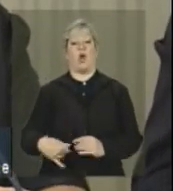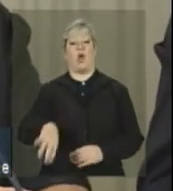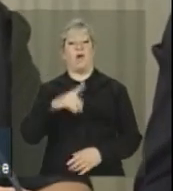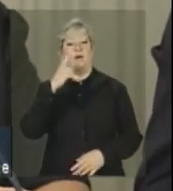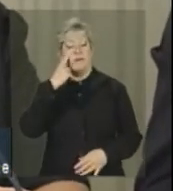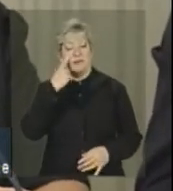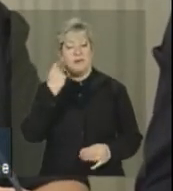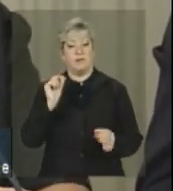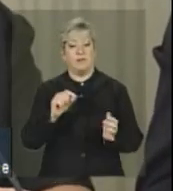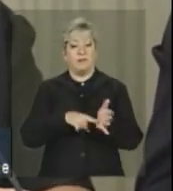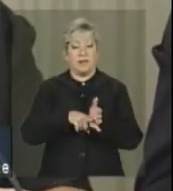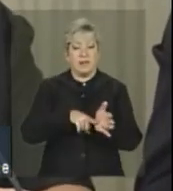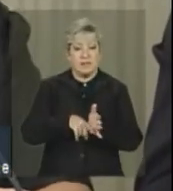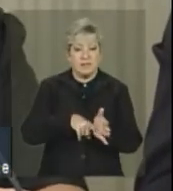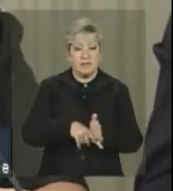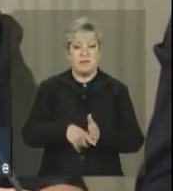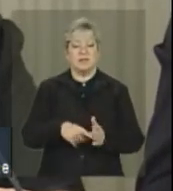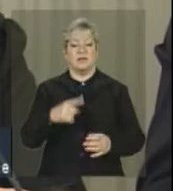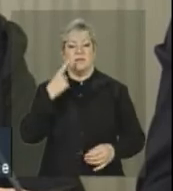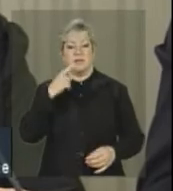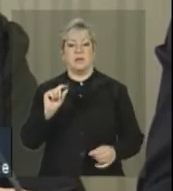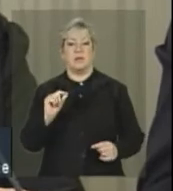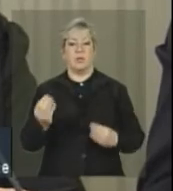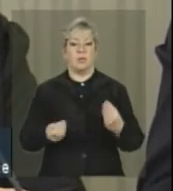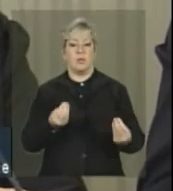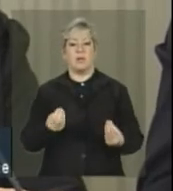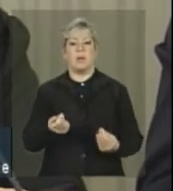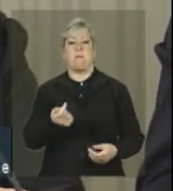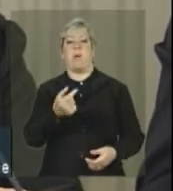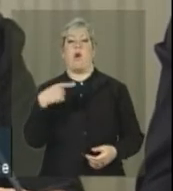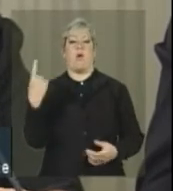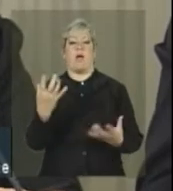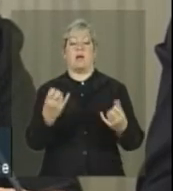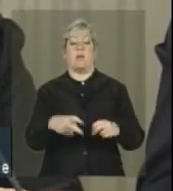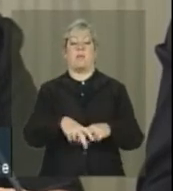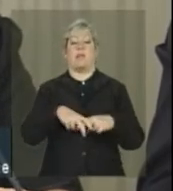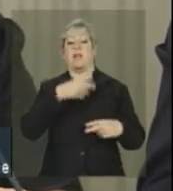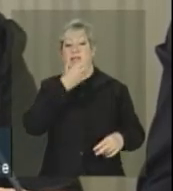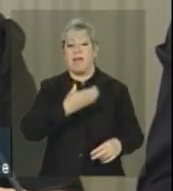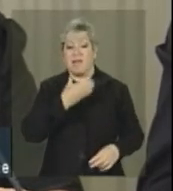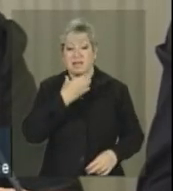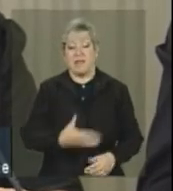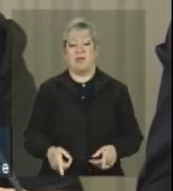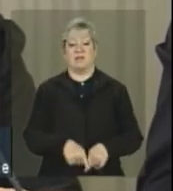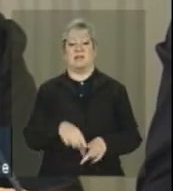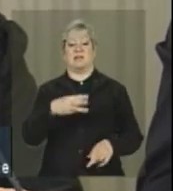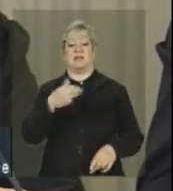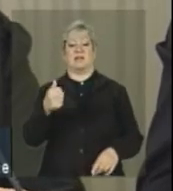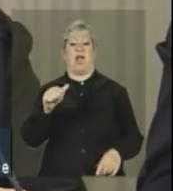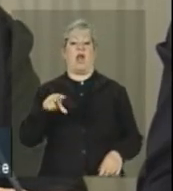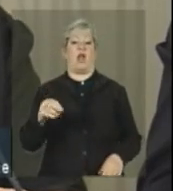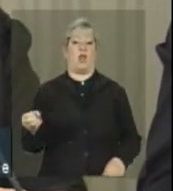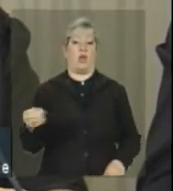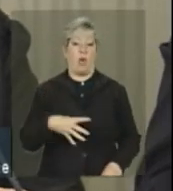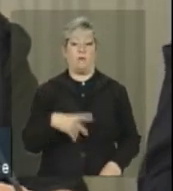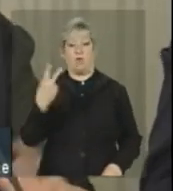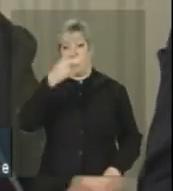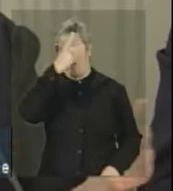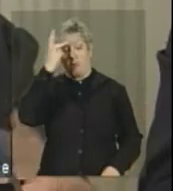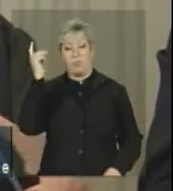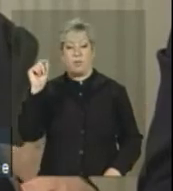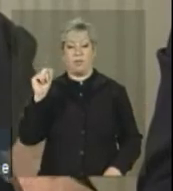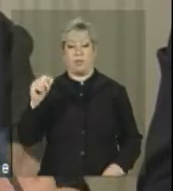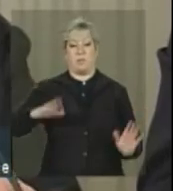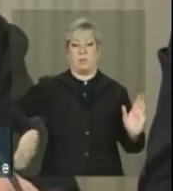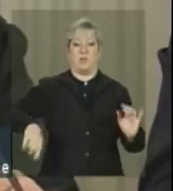é que ia ter uma baixa adesão por conta do Natal e do Ano Novo e por conta do povo, no